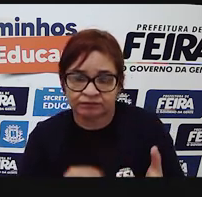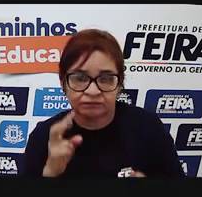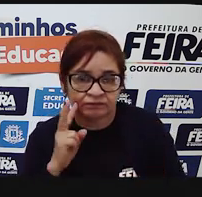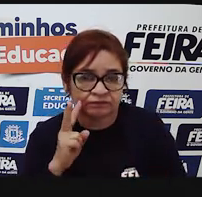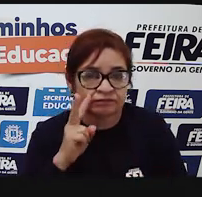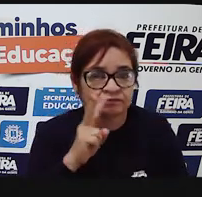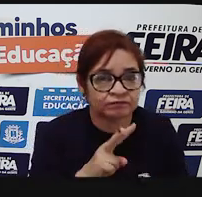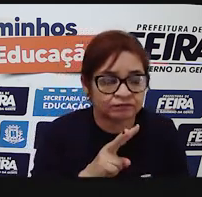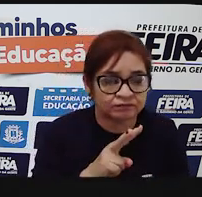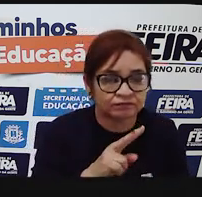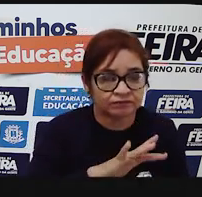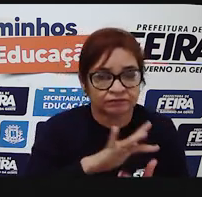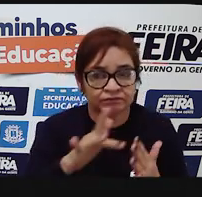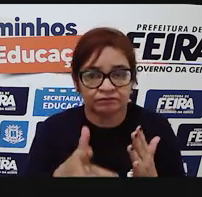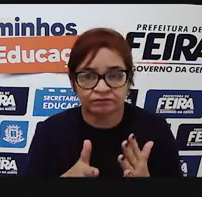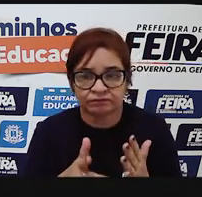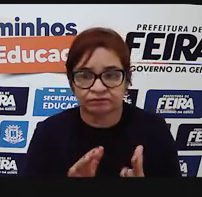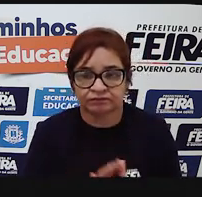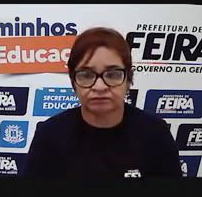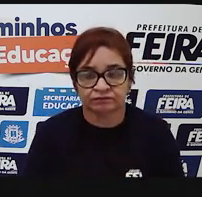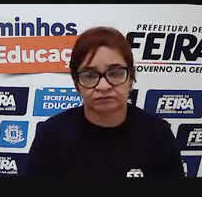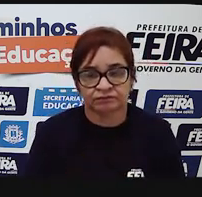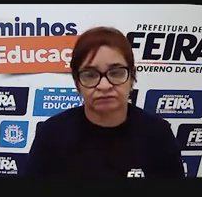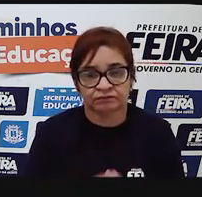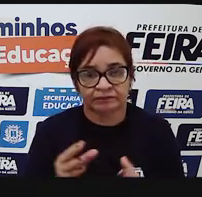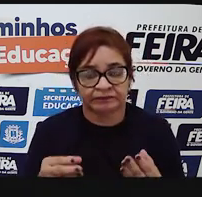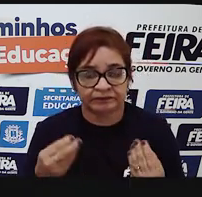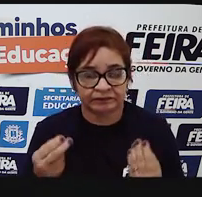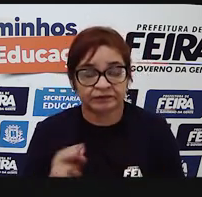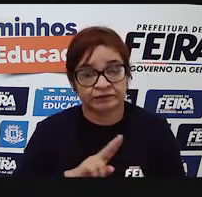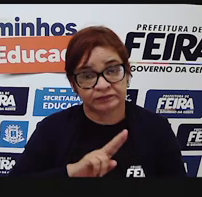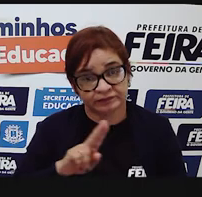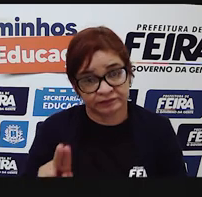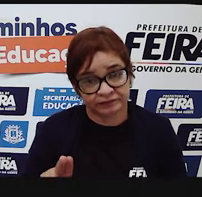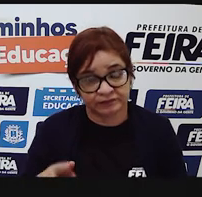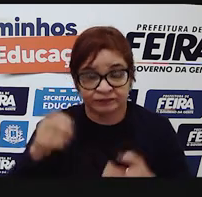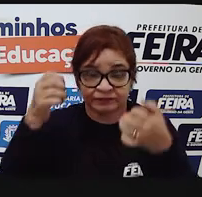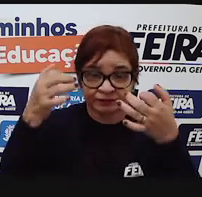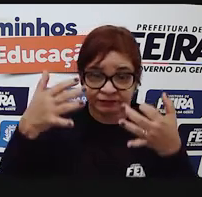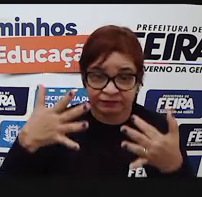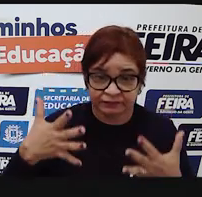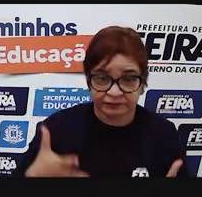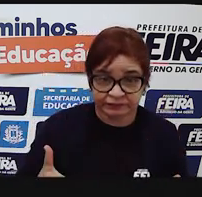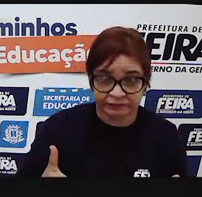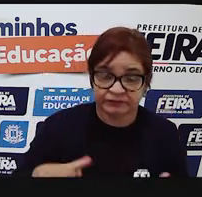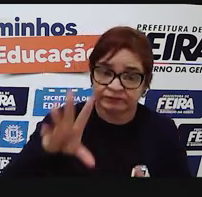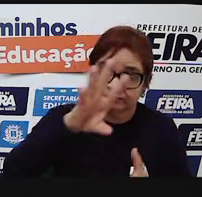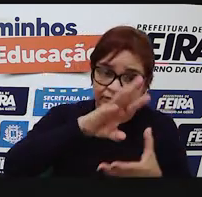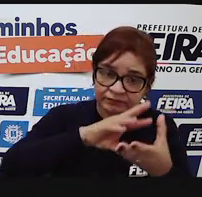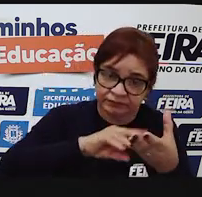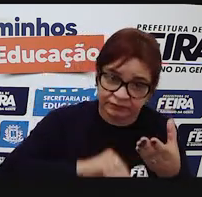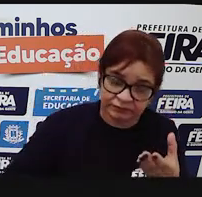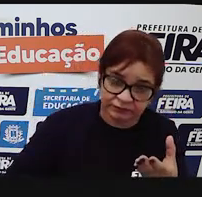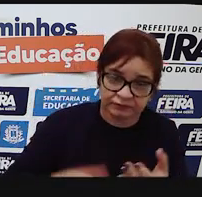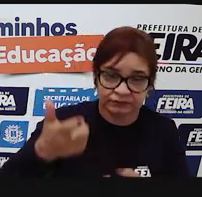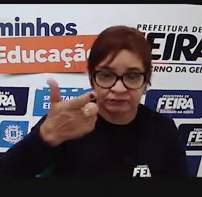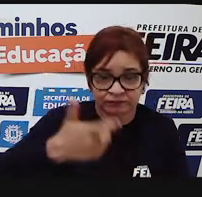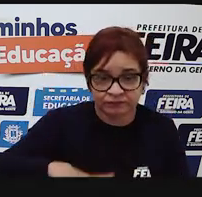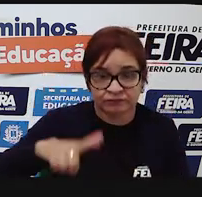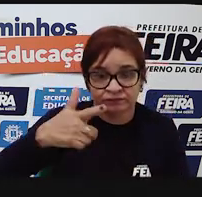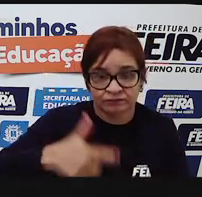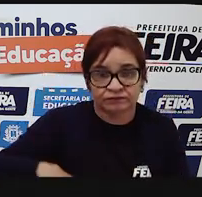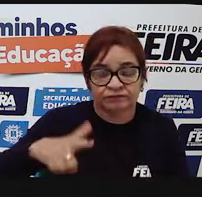na rede. Então, como o nome original diz, não é? É uma replicação, é uma